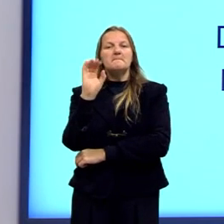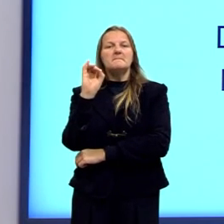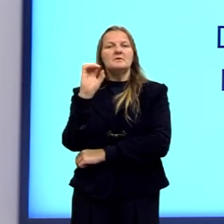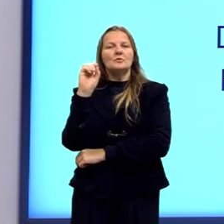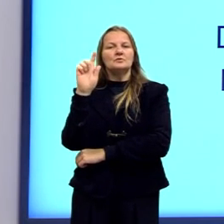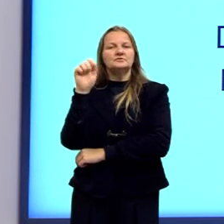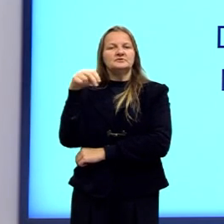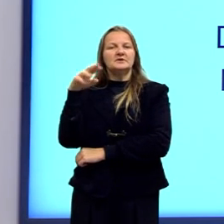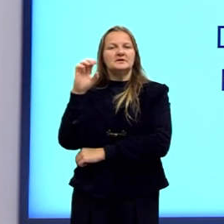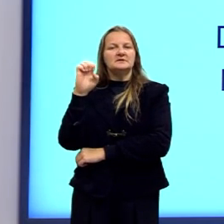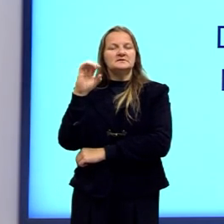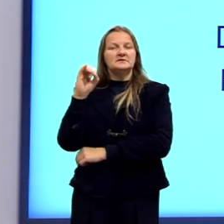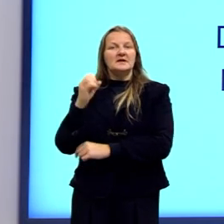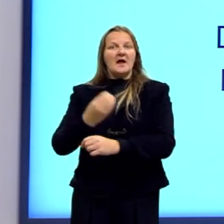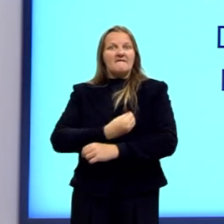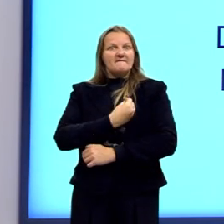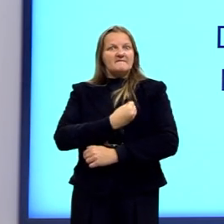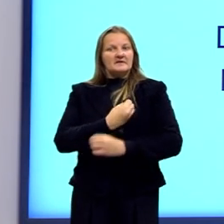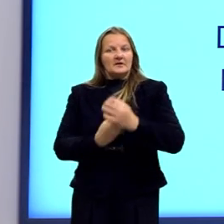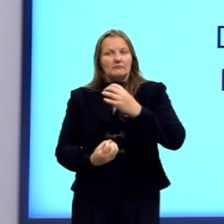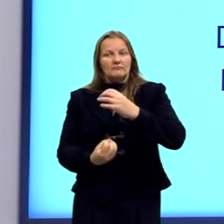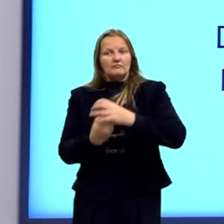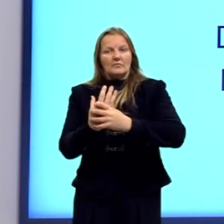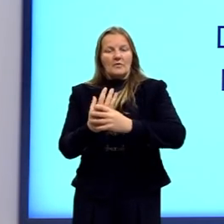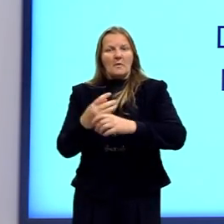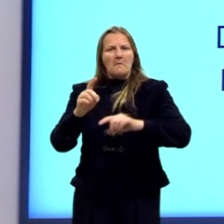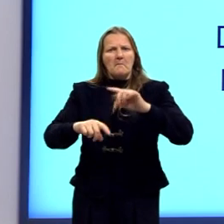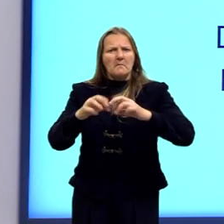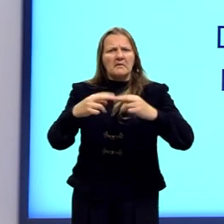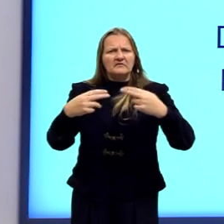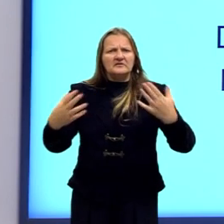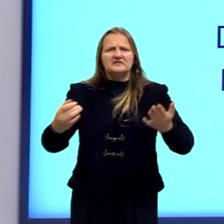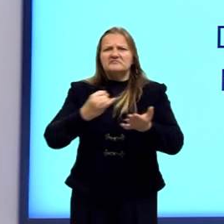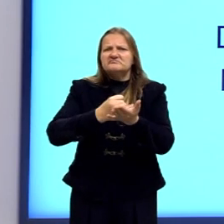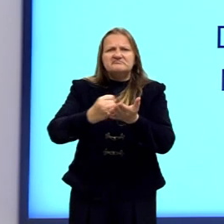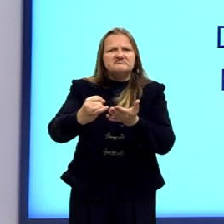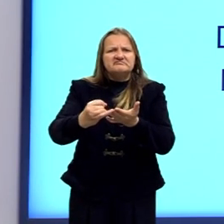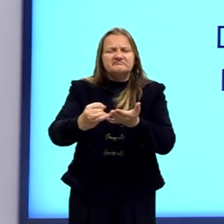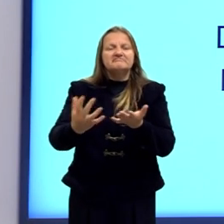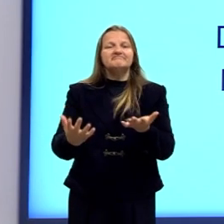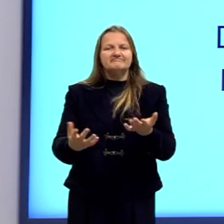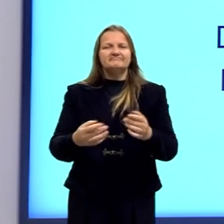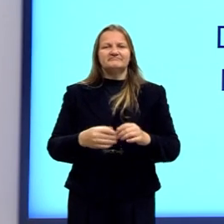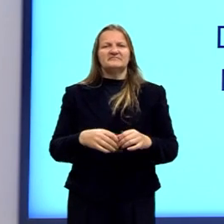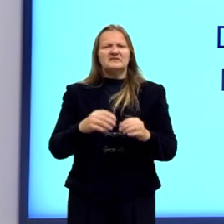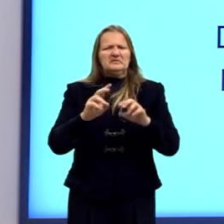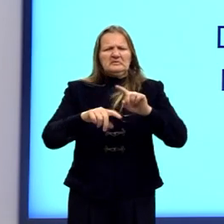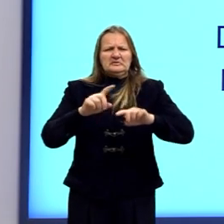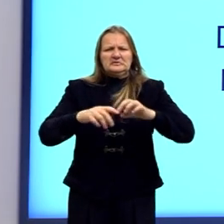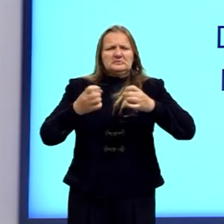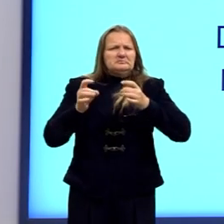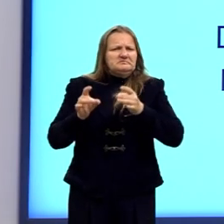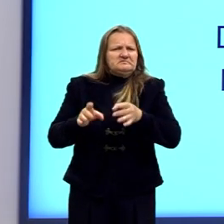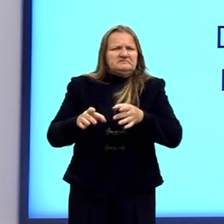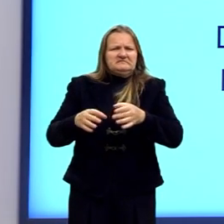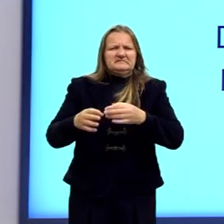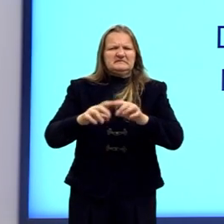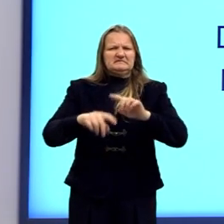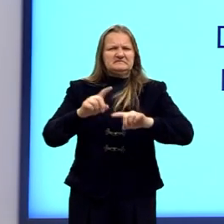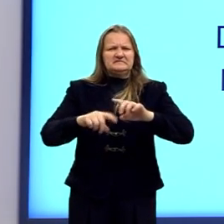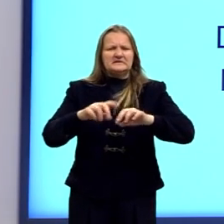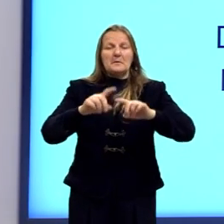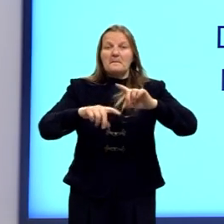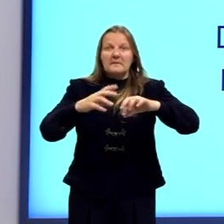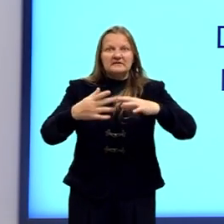vivos, então, eles surgiam de matéria inorgânica, de coisas... De coisas